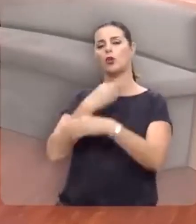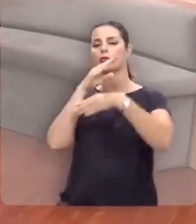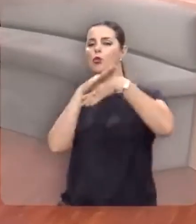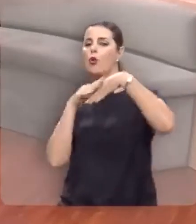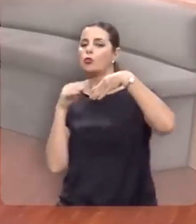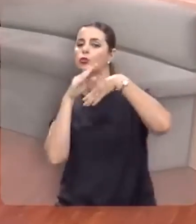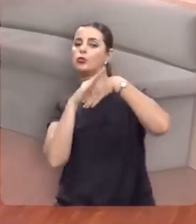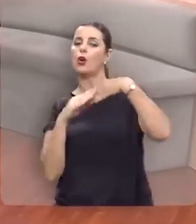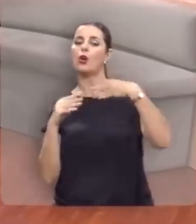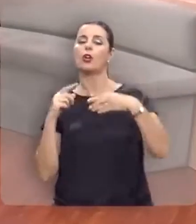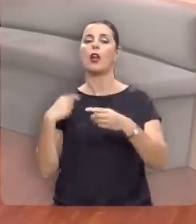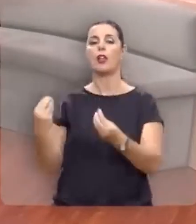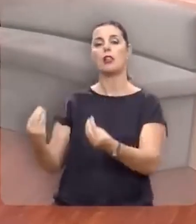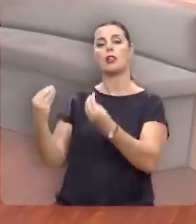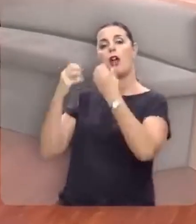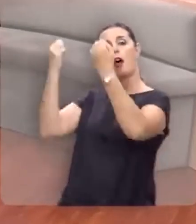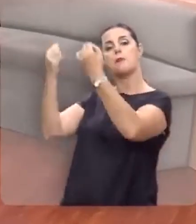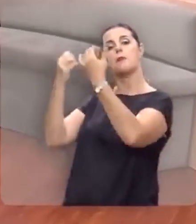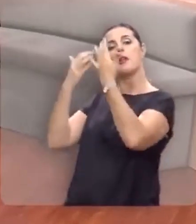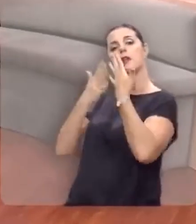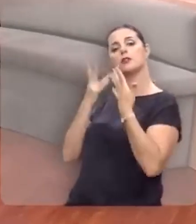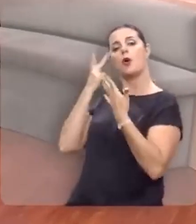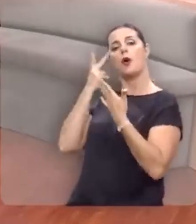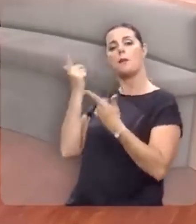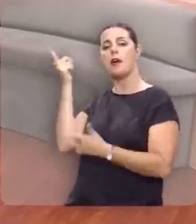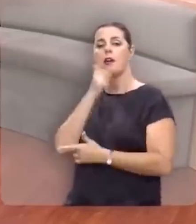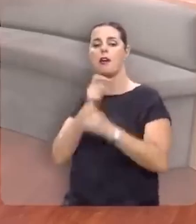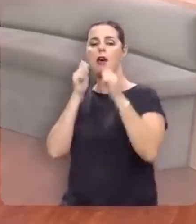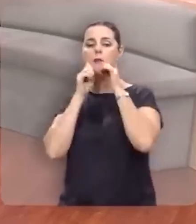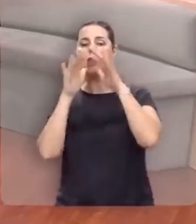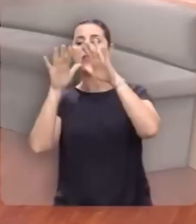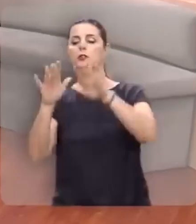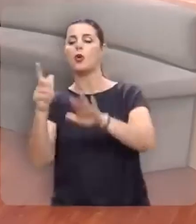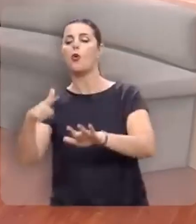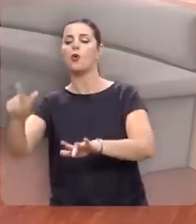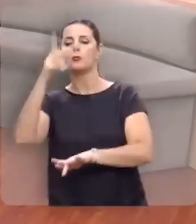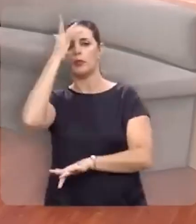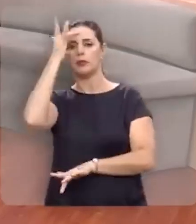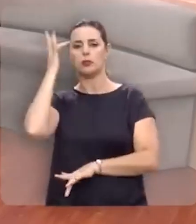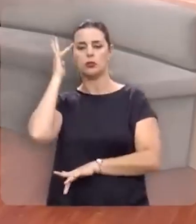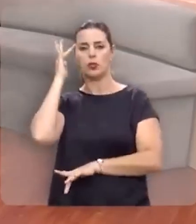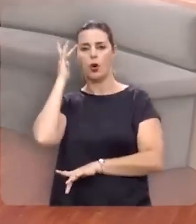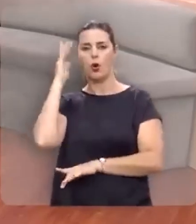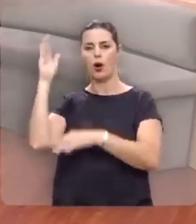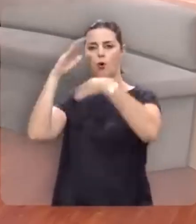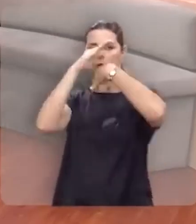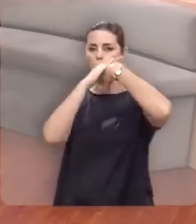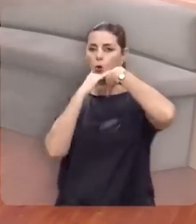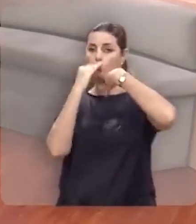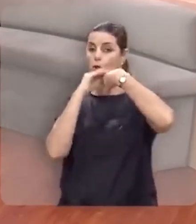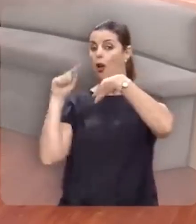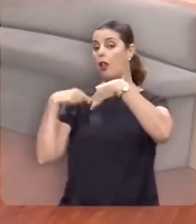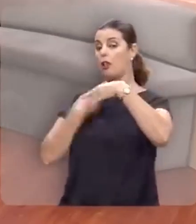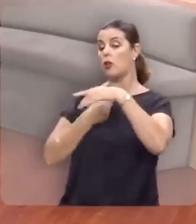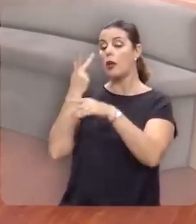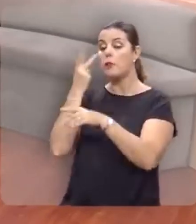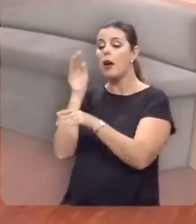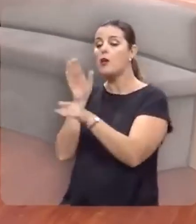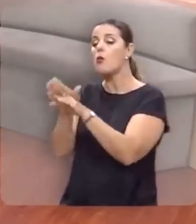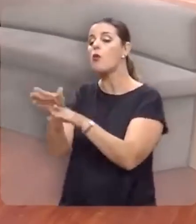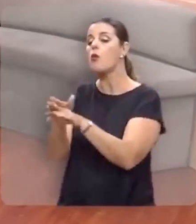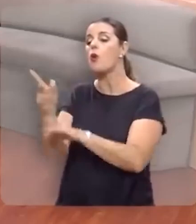consolador, Ele é aquele que nos abençoa para sermos abençoadores, é aquele que nos consola para sermos